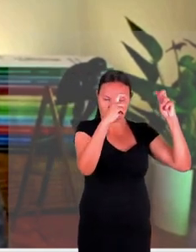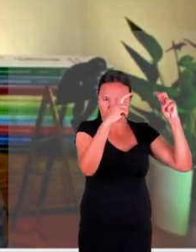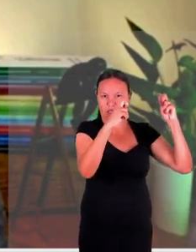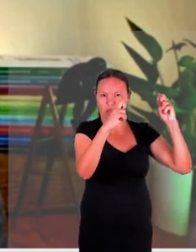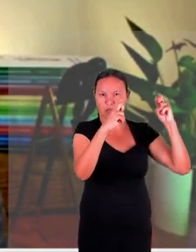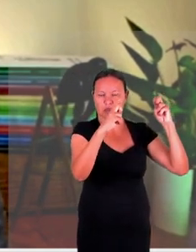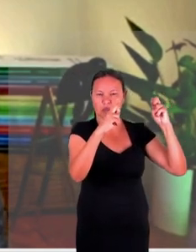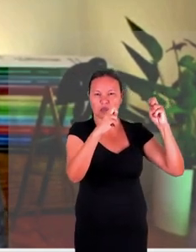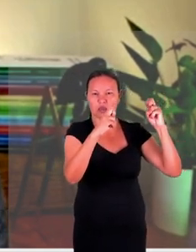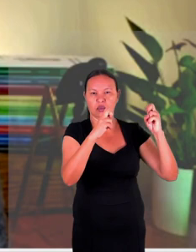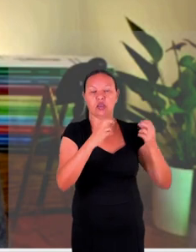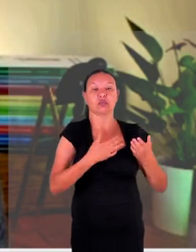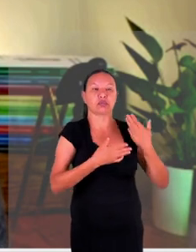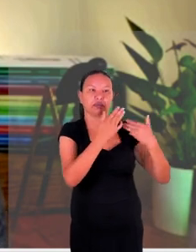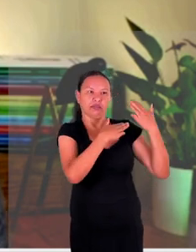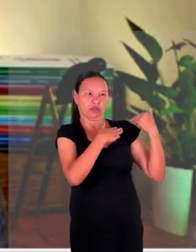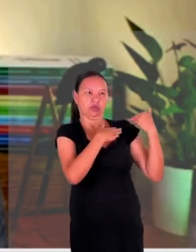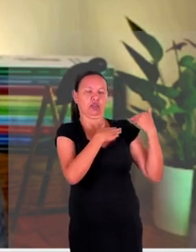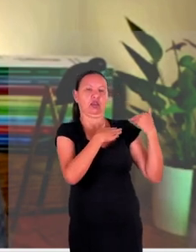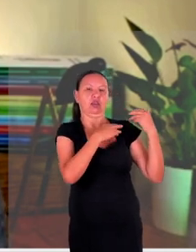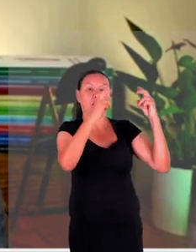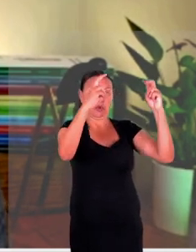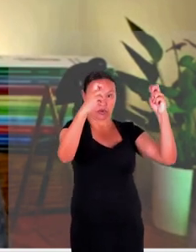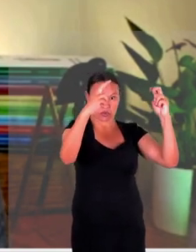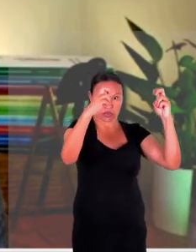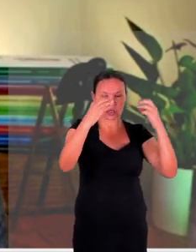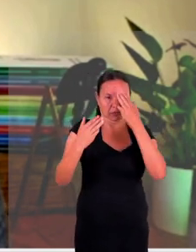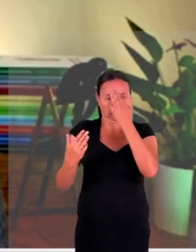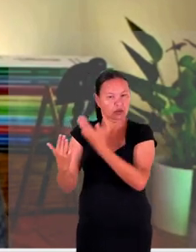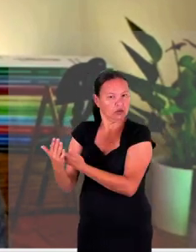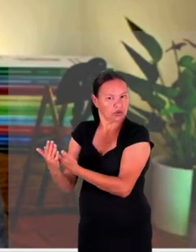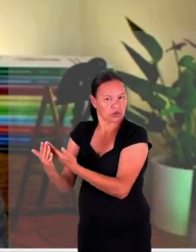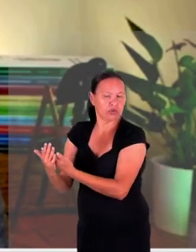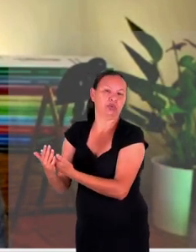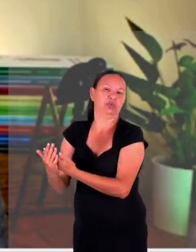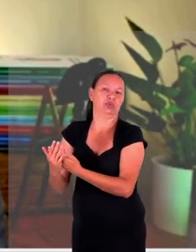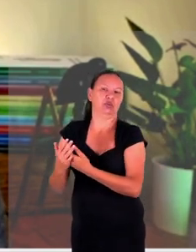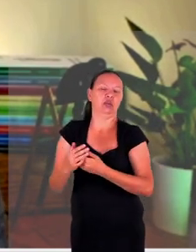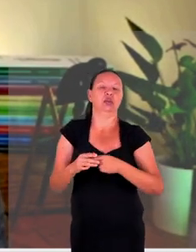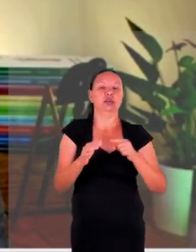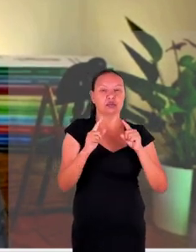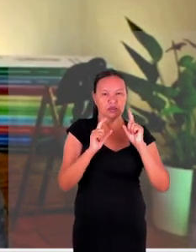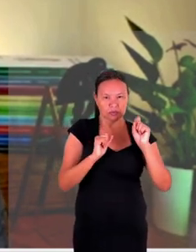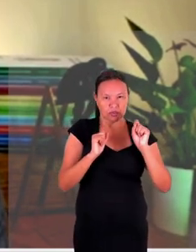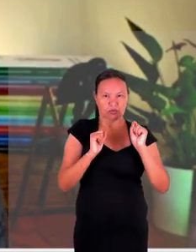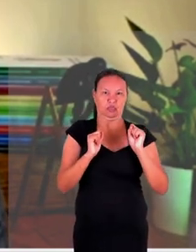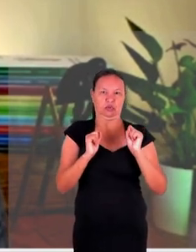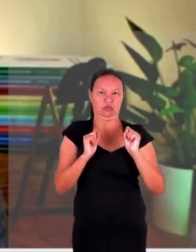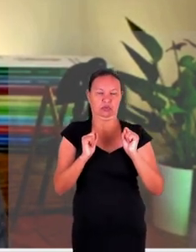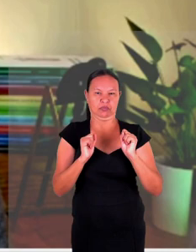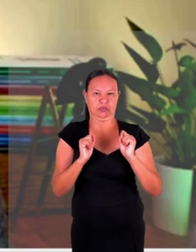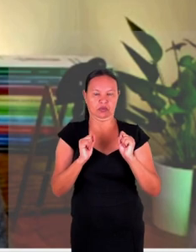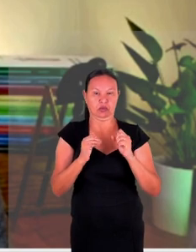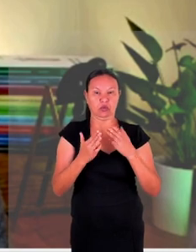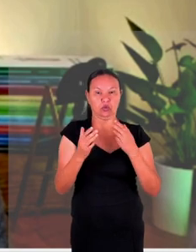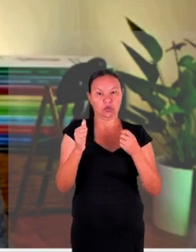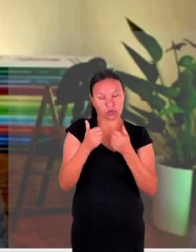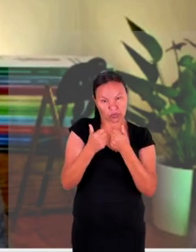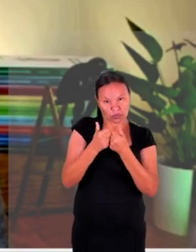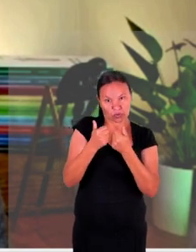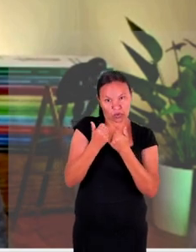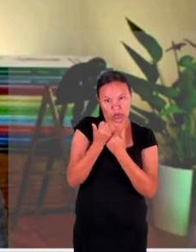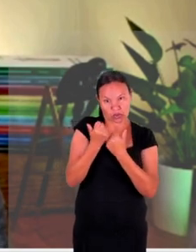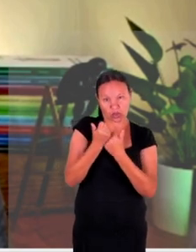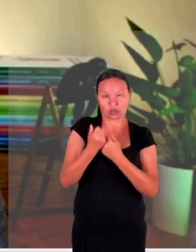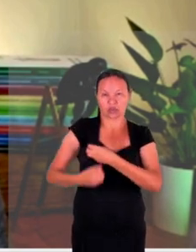a ter que voltar ao campo de estudo para identificar especificamente qual é o impacto sobre a